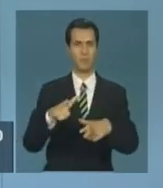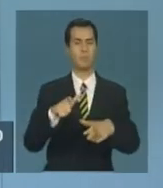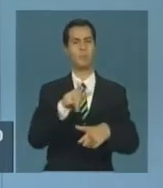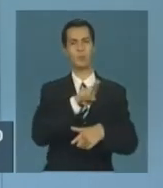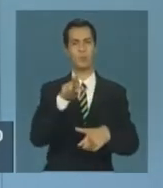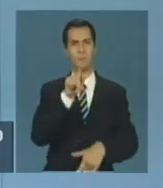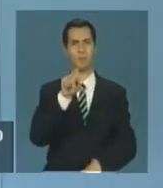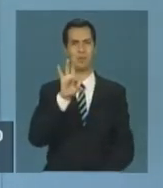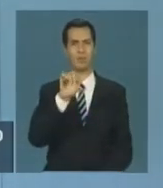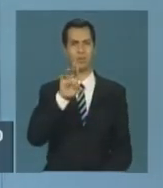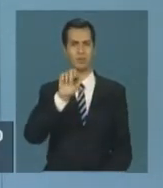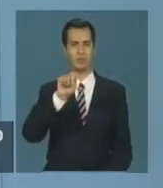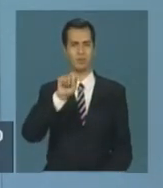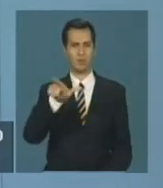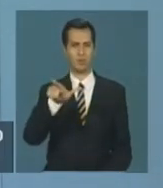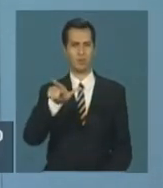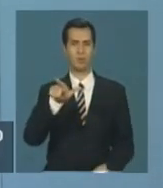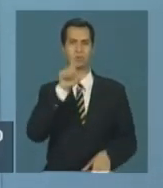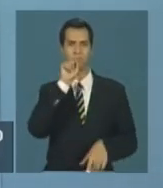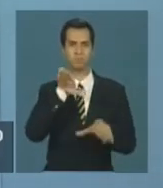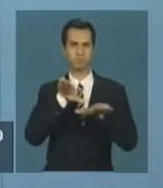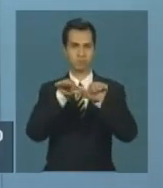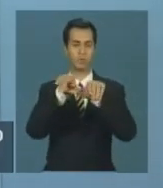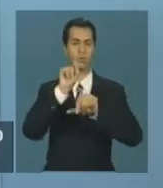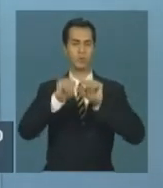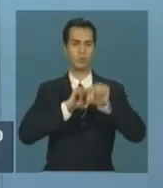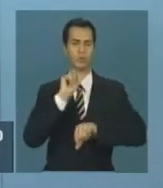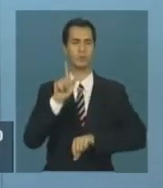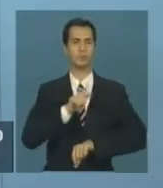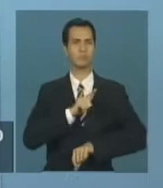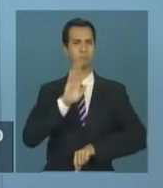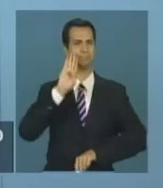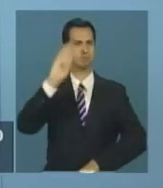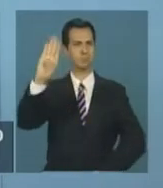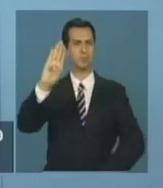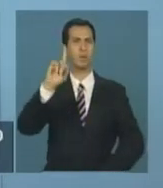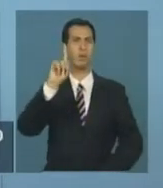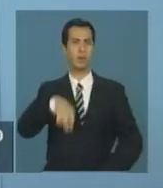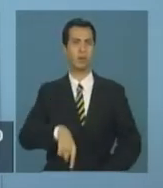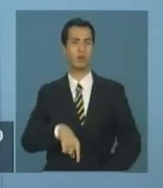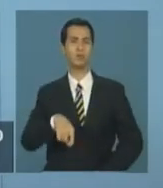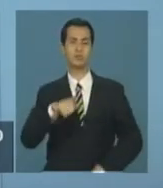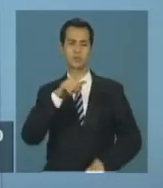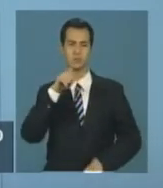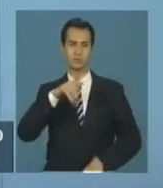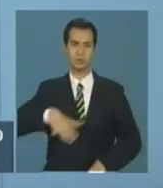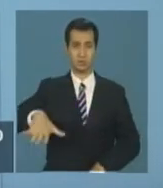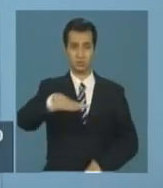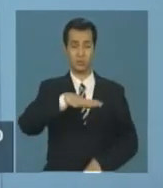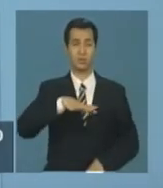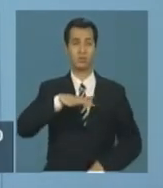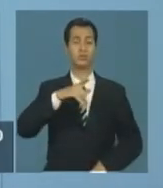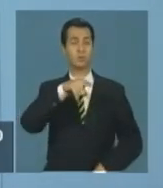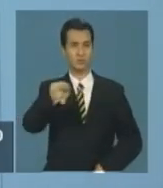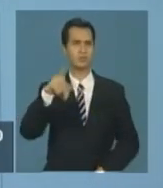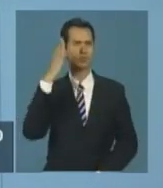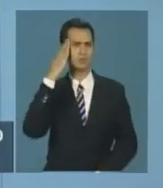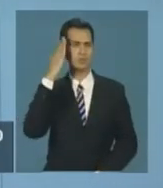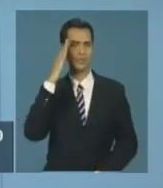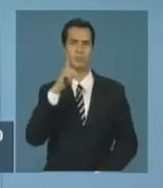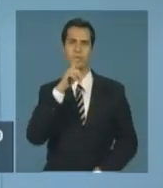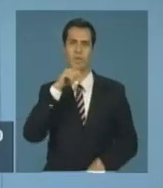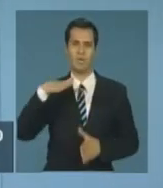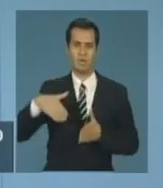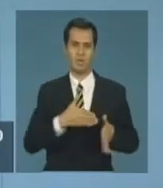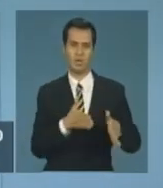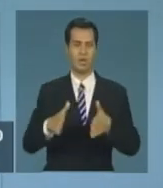no entorno do pantanal, vocês sabem que os rios que abastecem o pantanal, eles nascem todos fora do